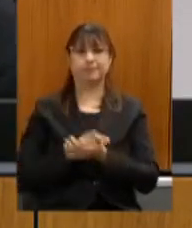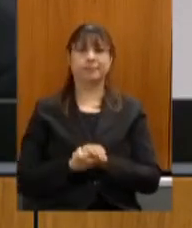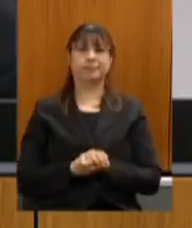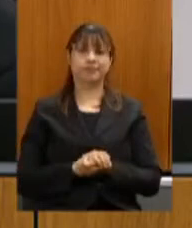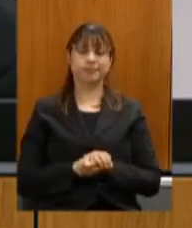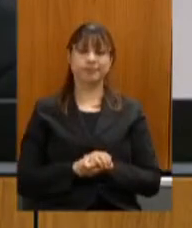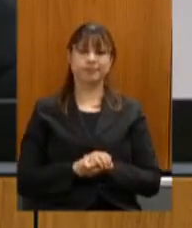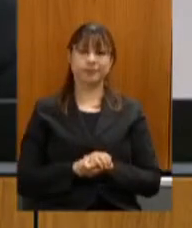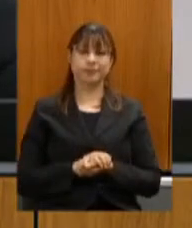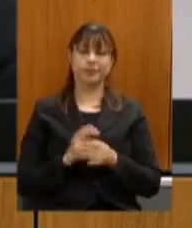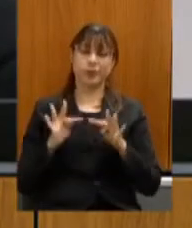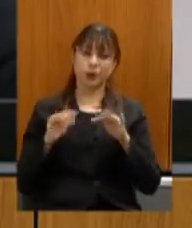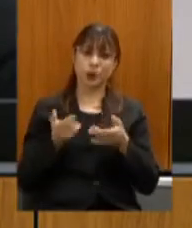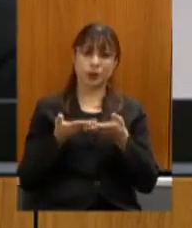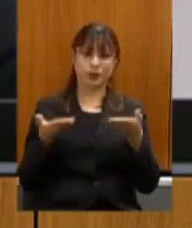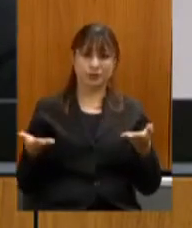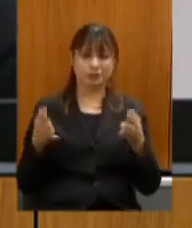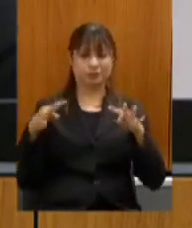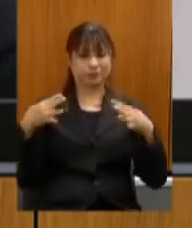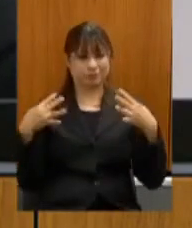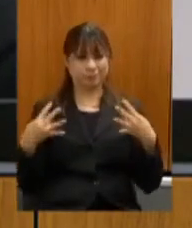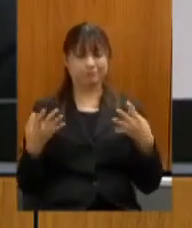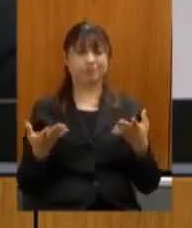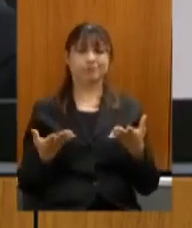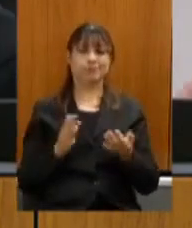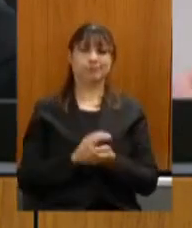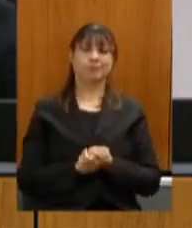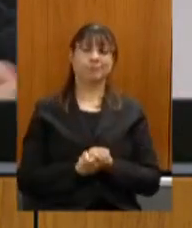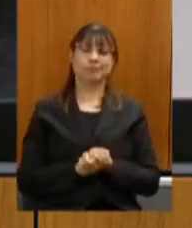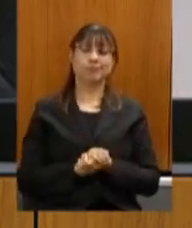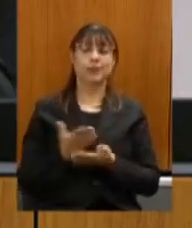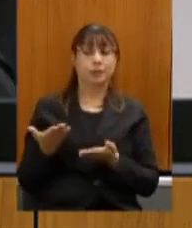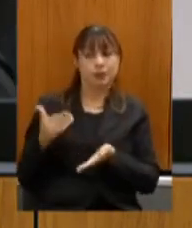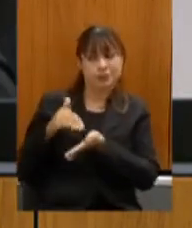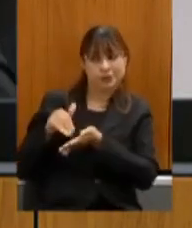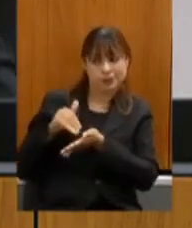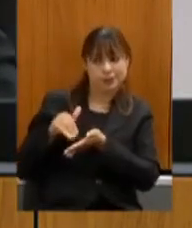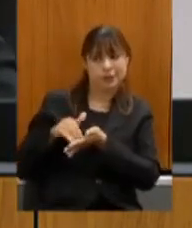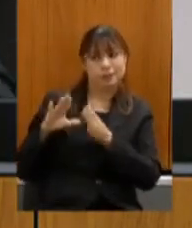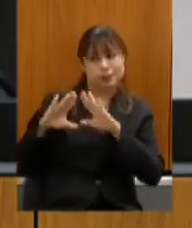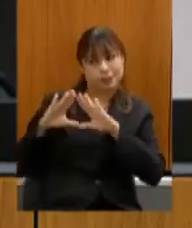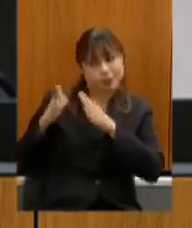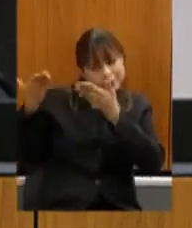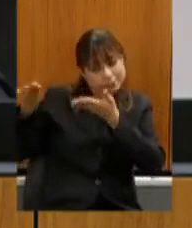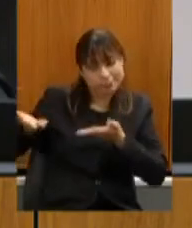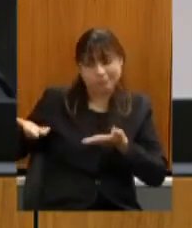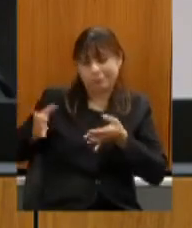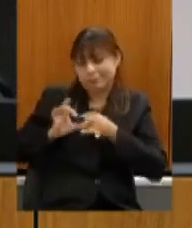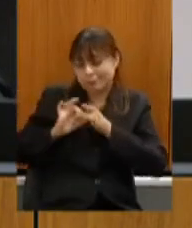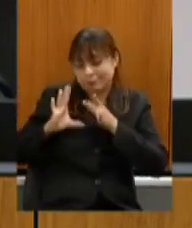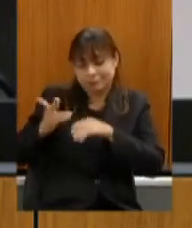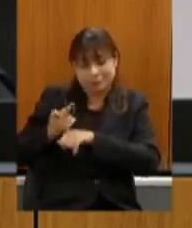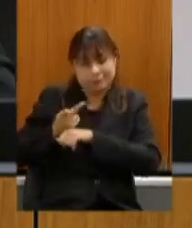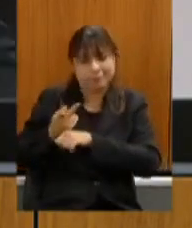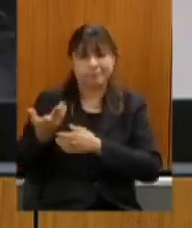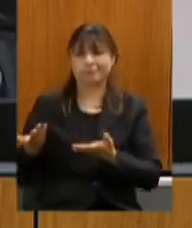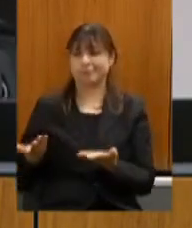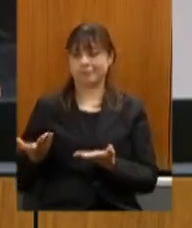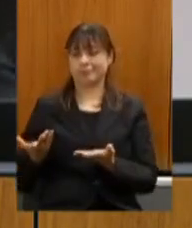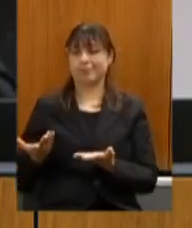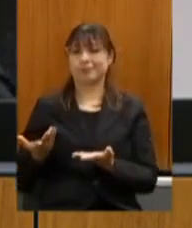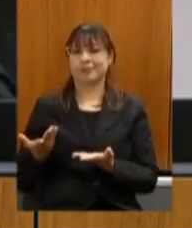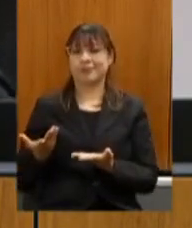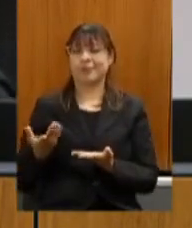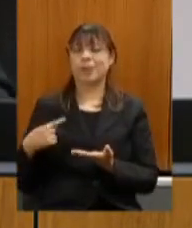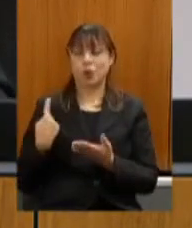a todos pela audiência e secretário Assembleia está aí continuamos à disposição vamos